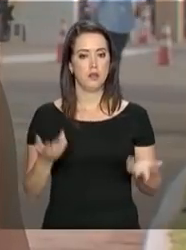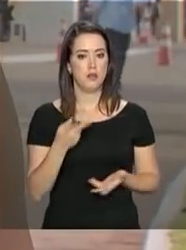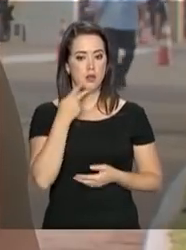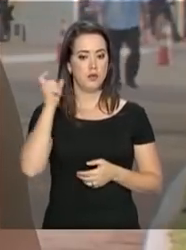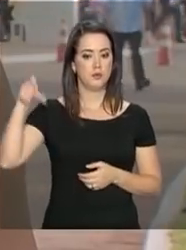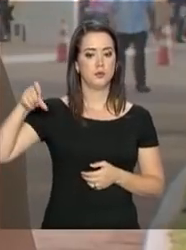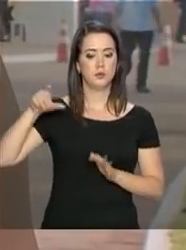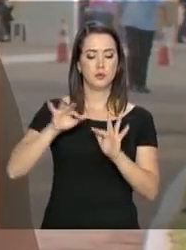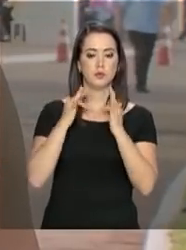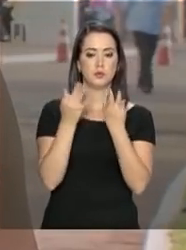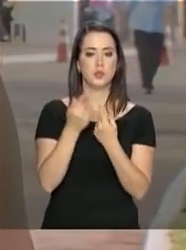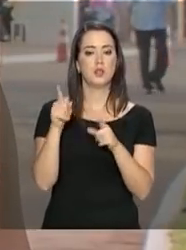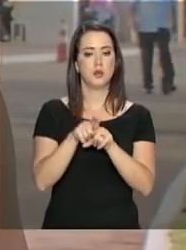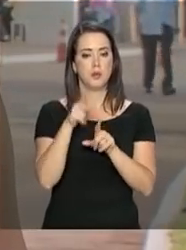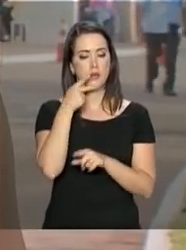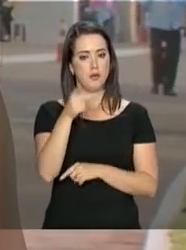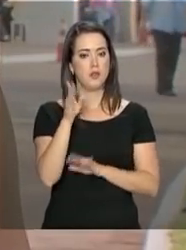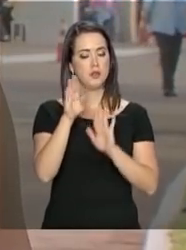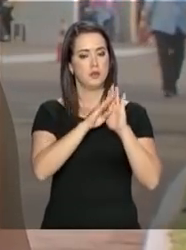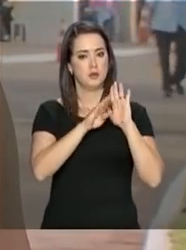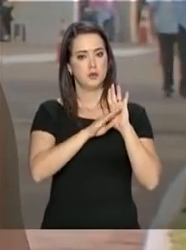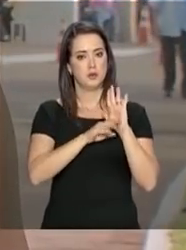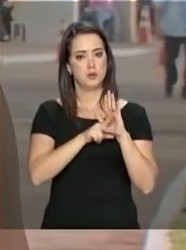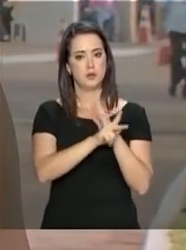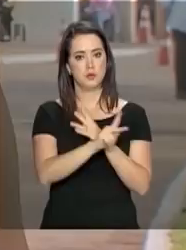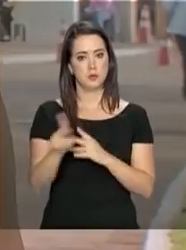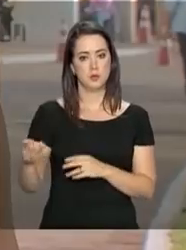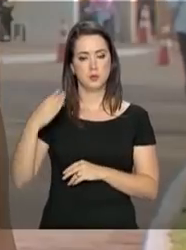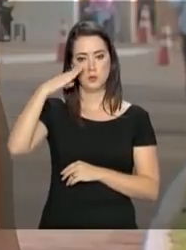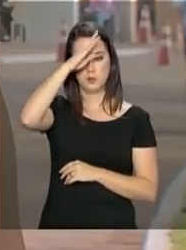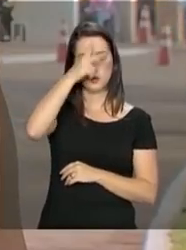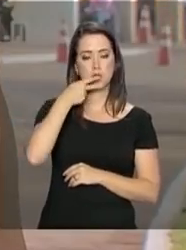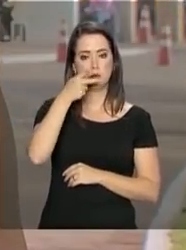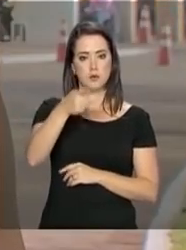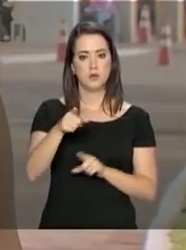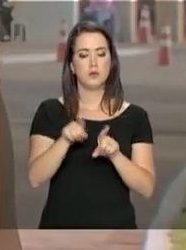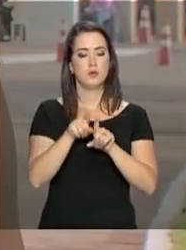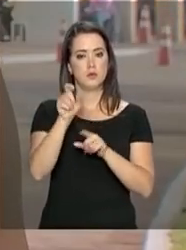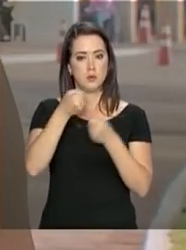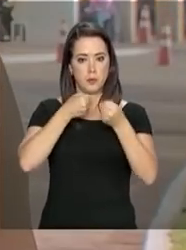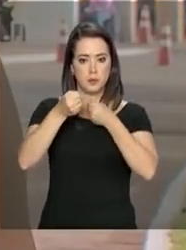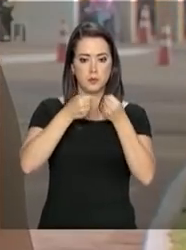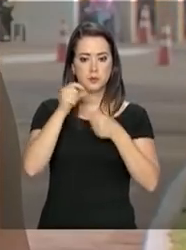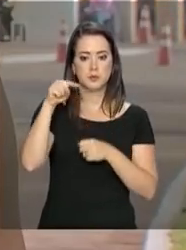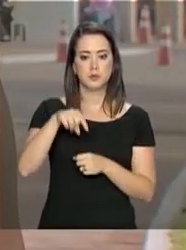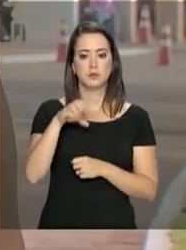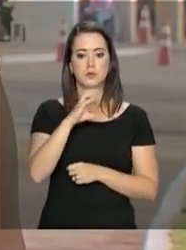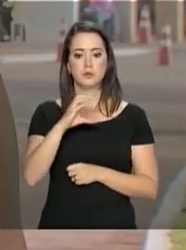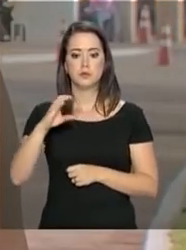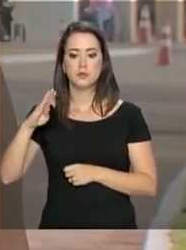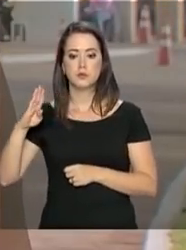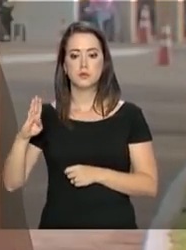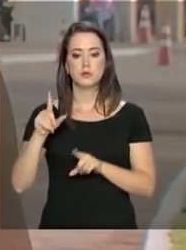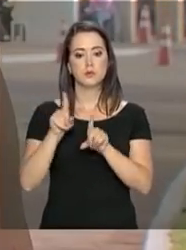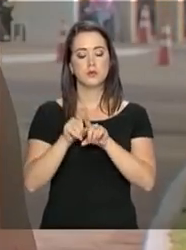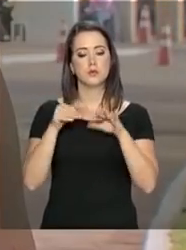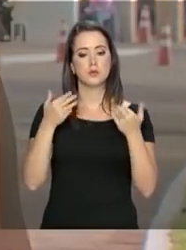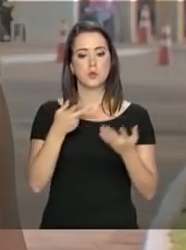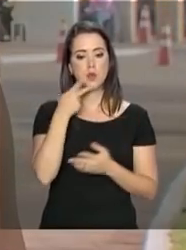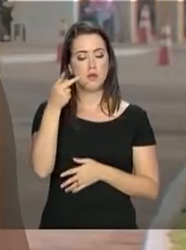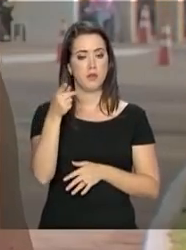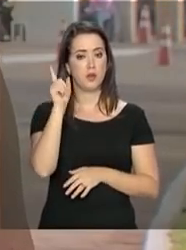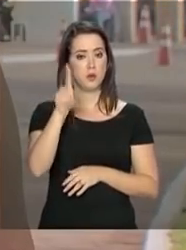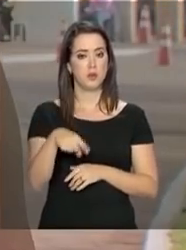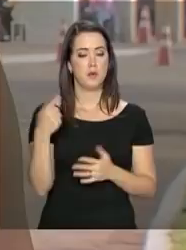Bolsa Família, quem também falou sobre o programa foi o presidente eleito Jair Bolsonaro, que também falou com a imprensa aqui no gabinete de transição. Ele